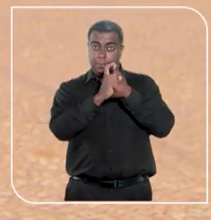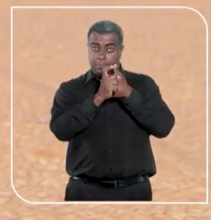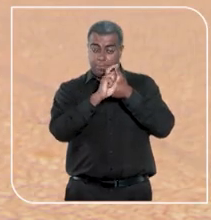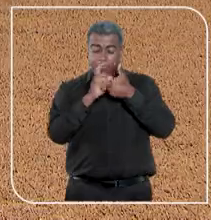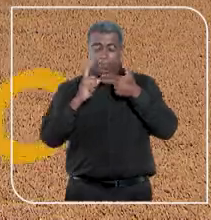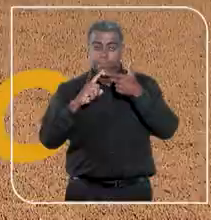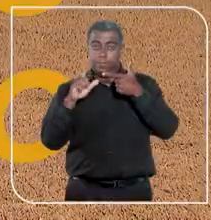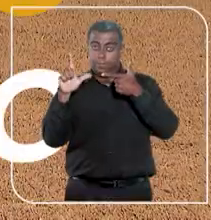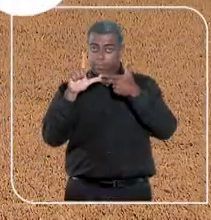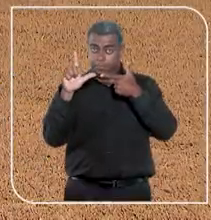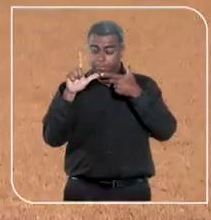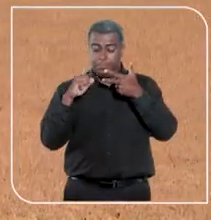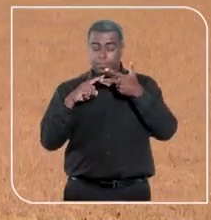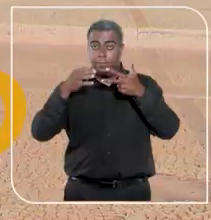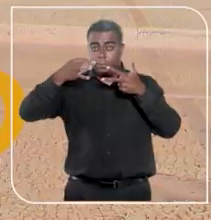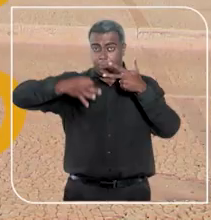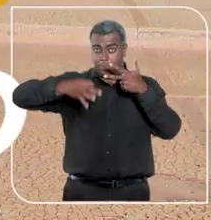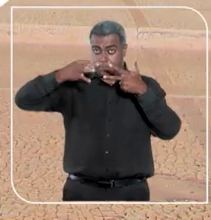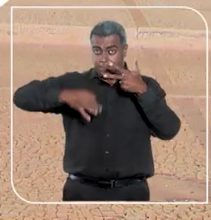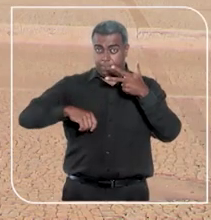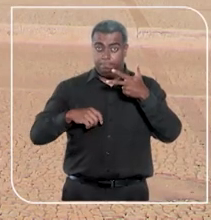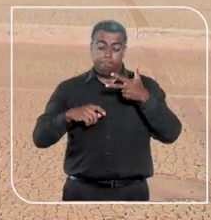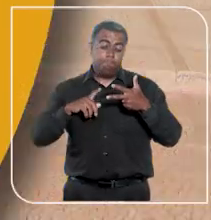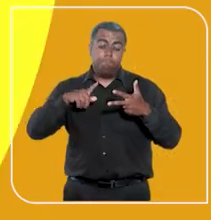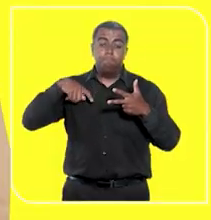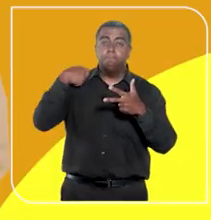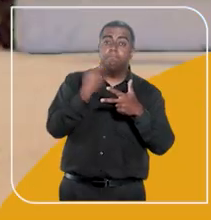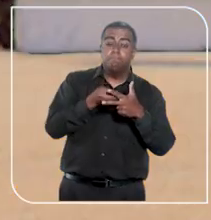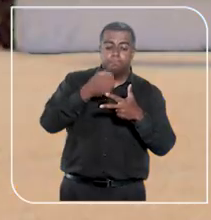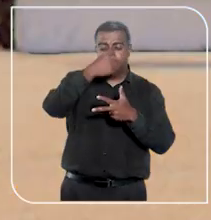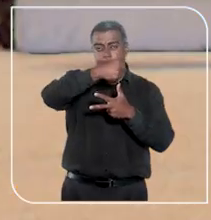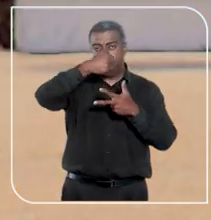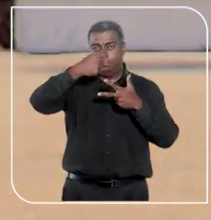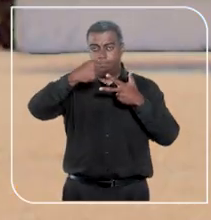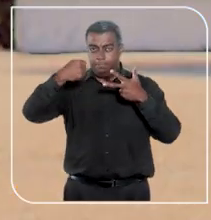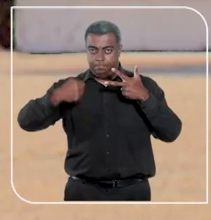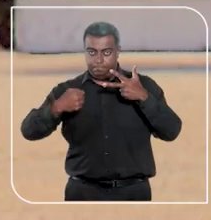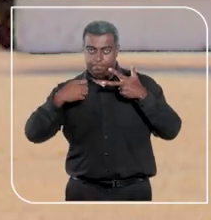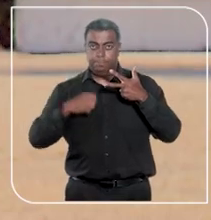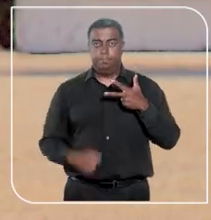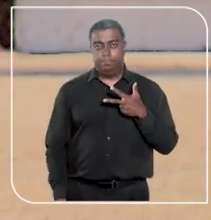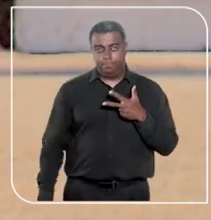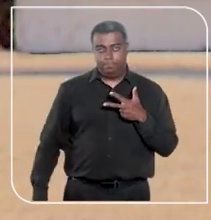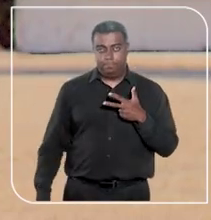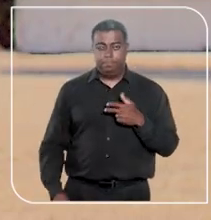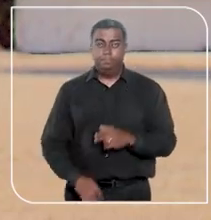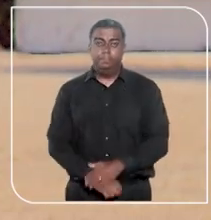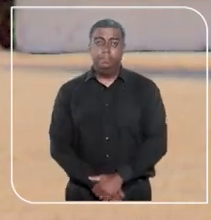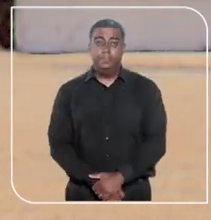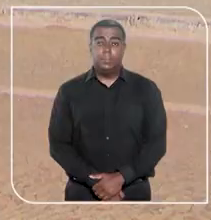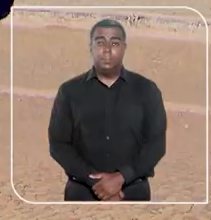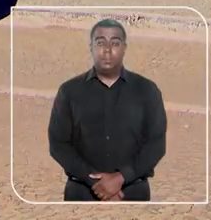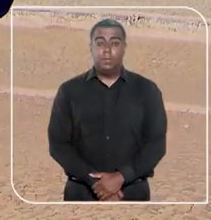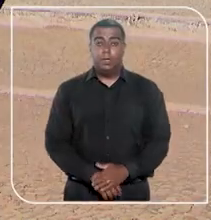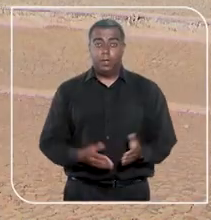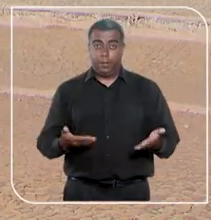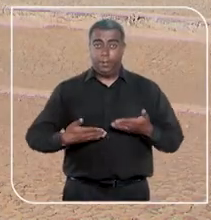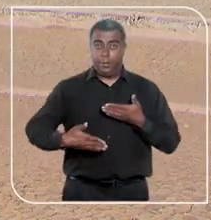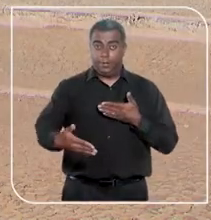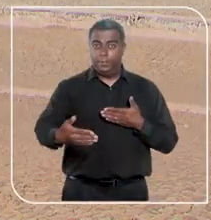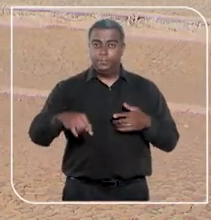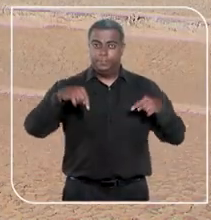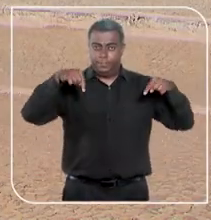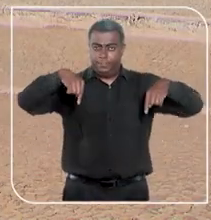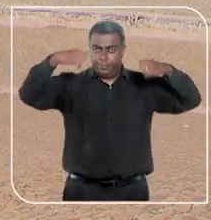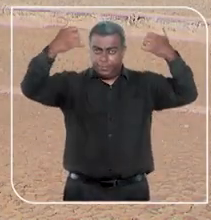Executivo, Legislativo e o Judiciário. É o chamado princípio da tripartição dos poderes. Nesta série